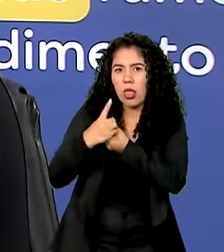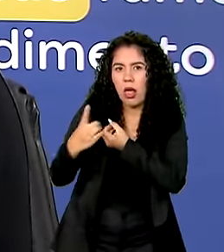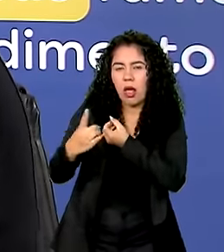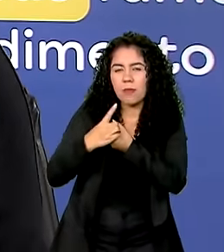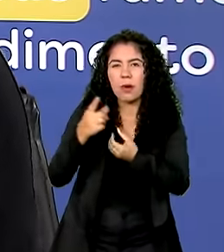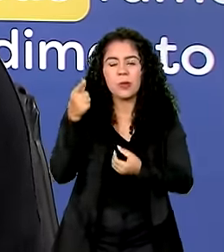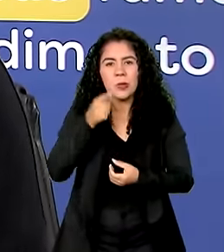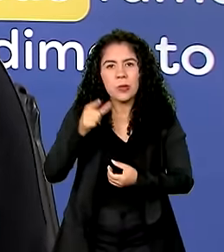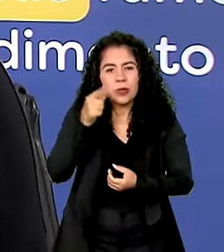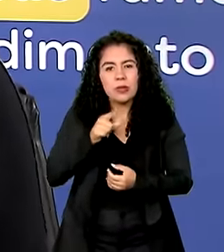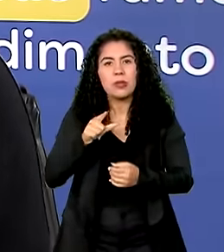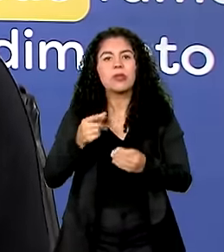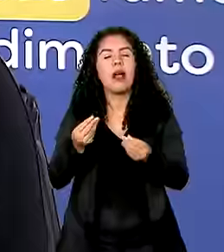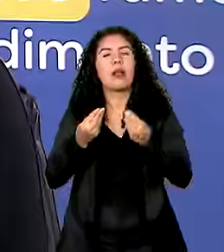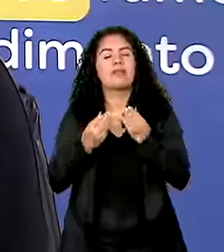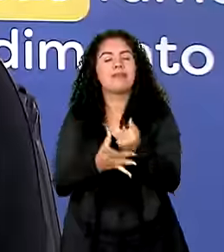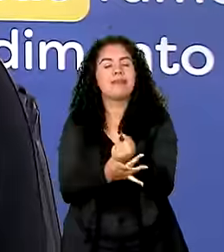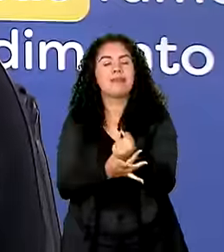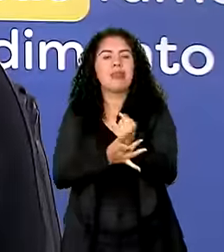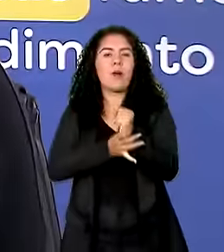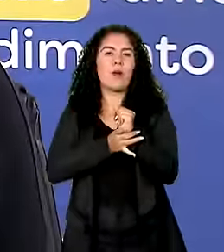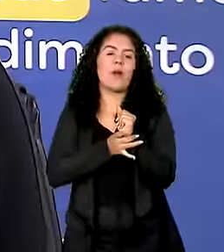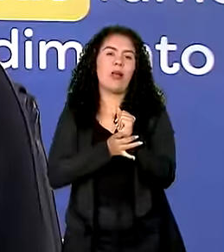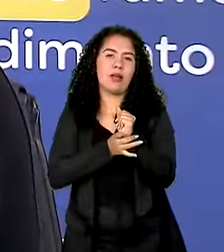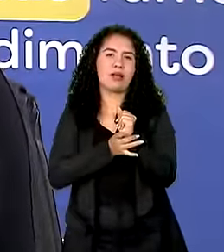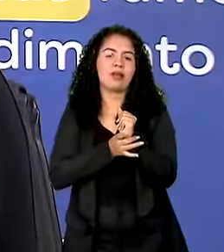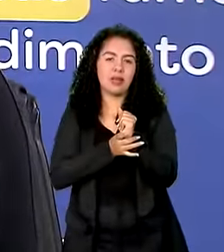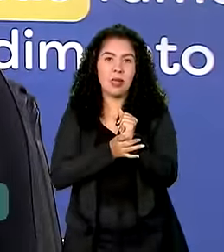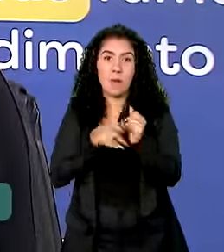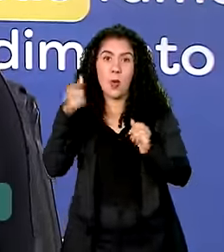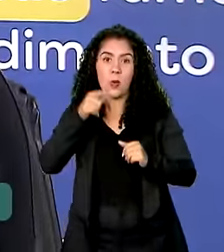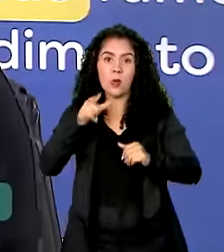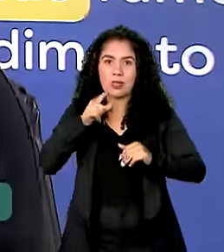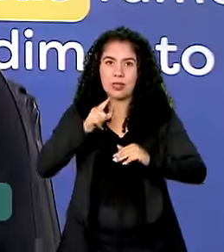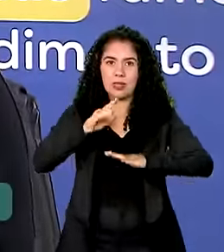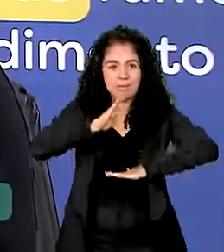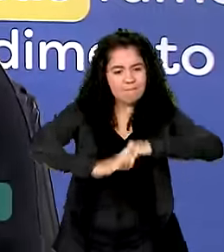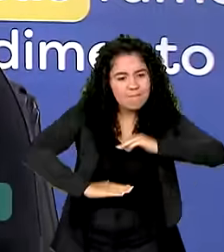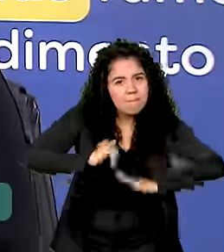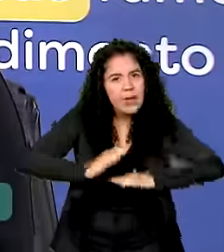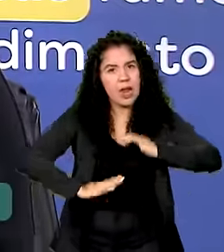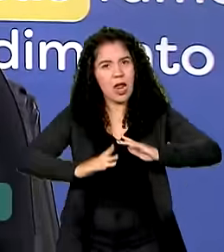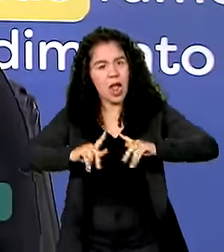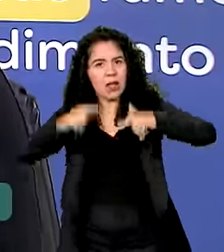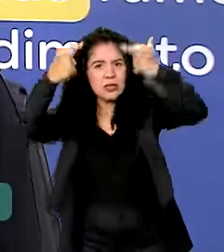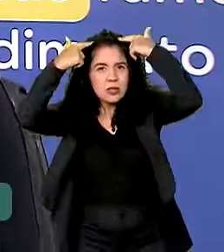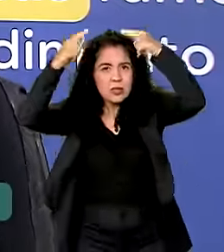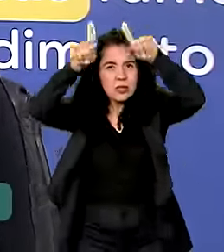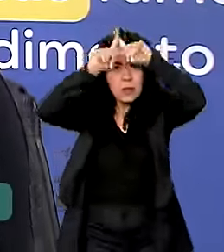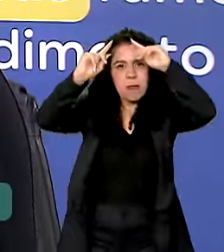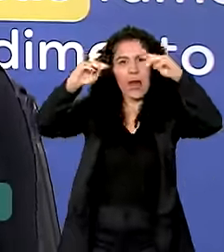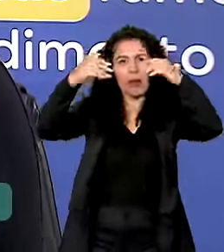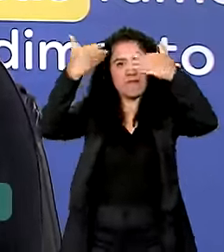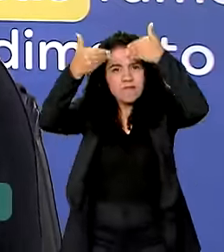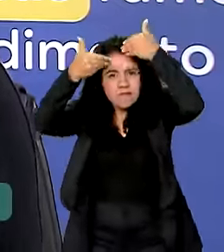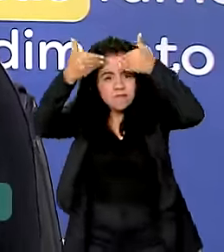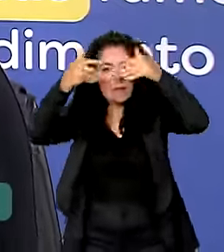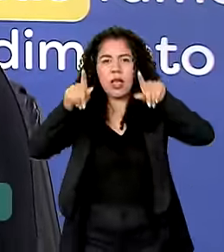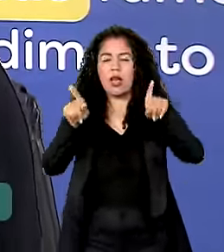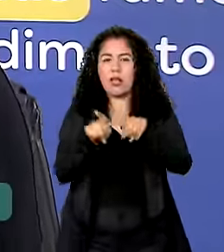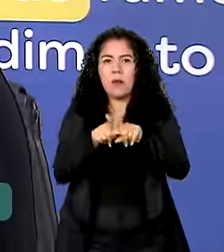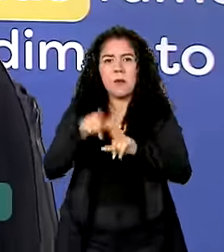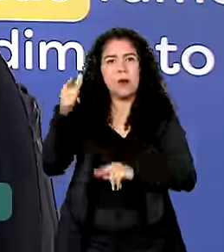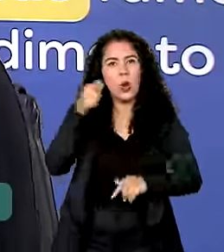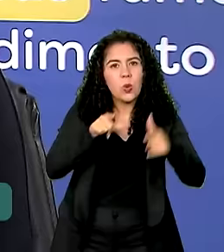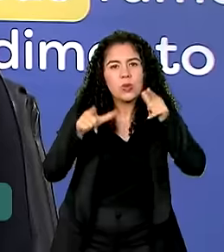coisa. Então, é uma segurança para o atleta para que ele possa desenvolver suas habilidades físicas, mentais, enfim, tudo o que ele precisa